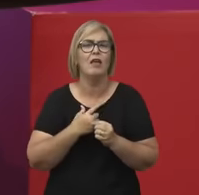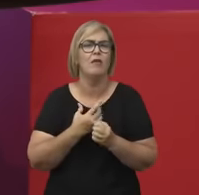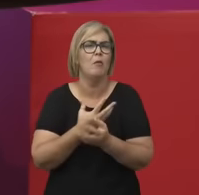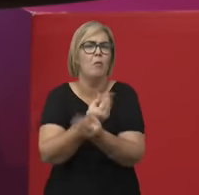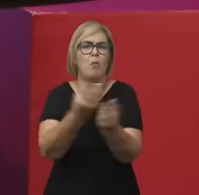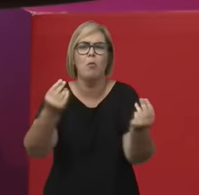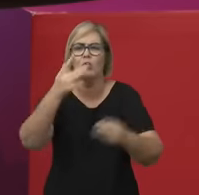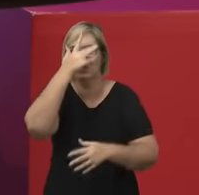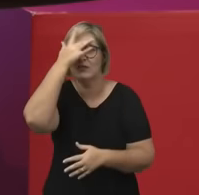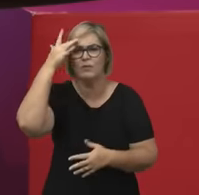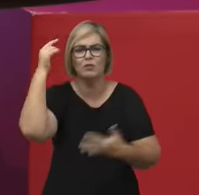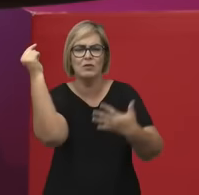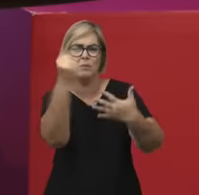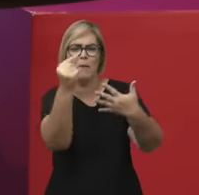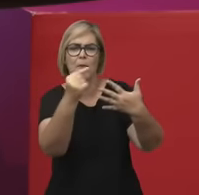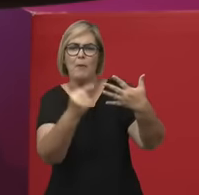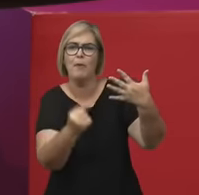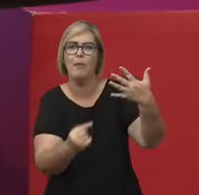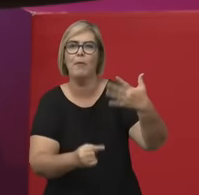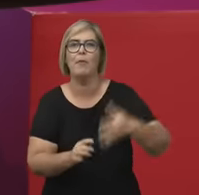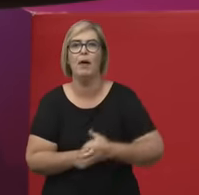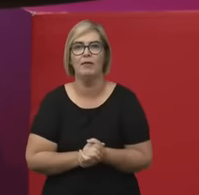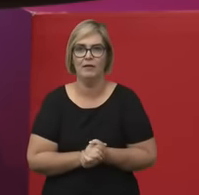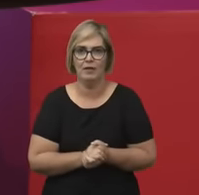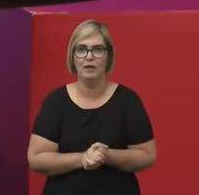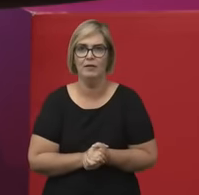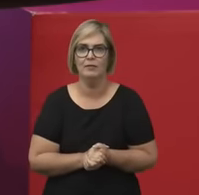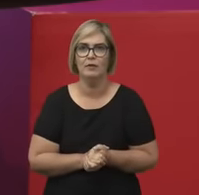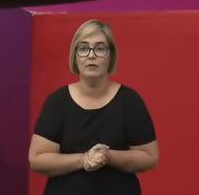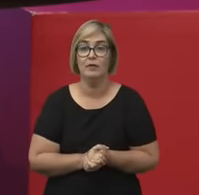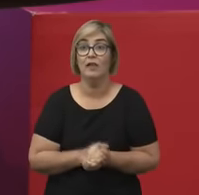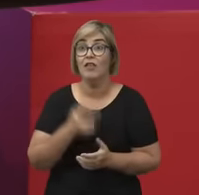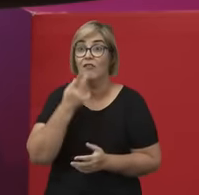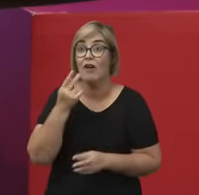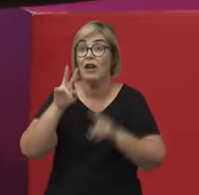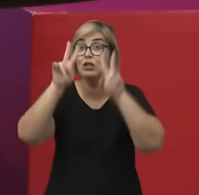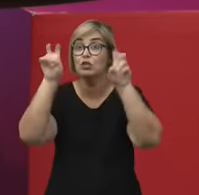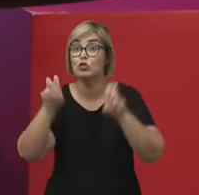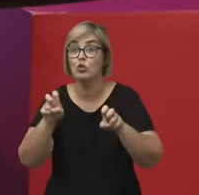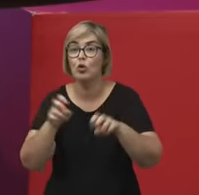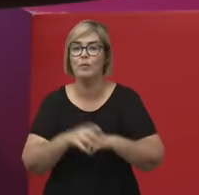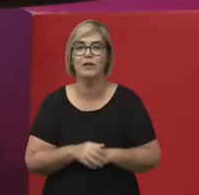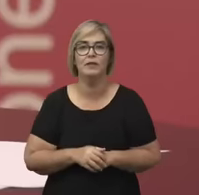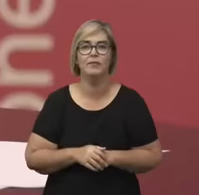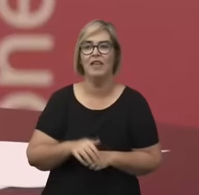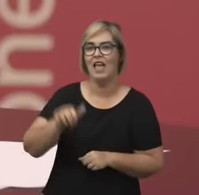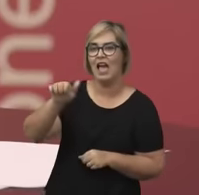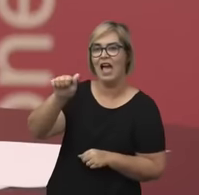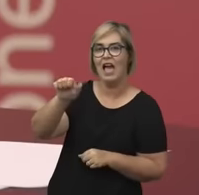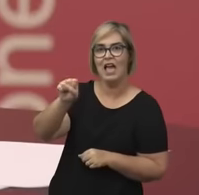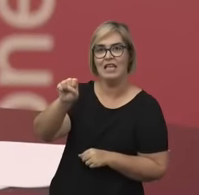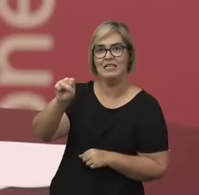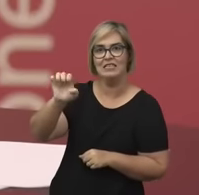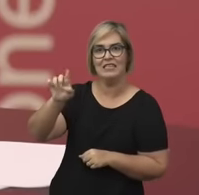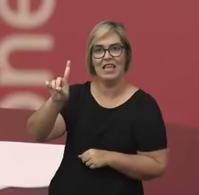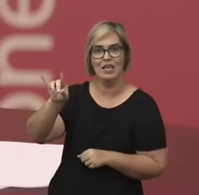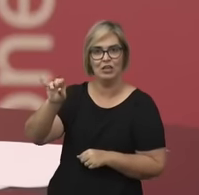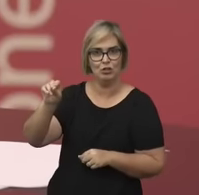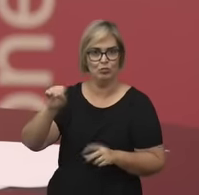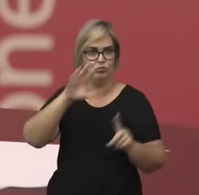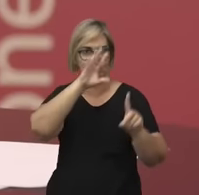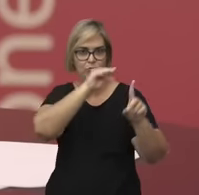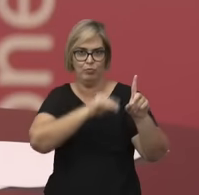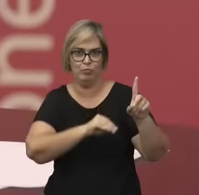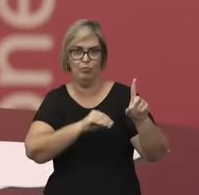emblemático, o movimento Me Too, né? O Eu Também, sobre o assédio, né? Que gera uma exposição de dados,